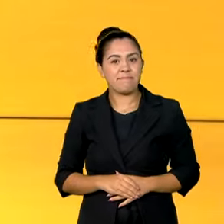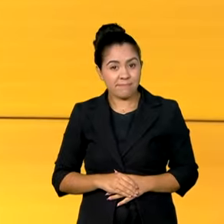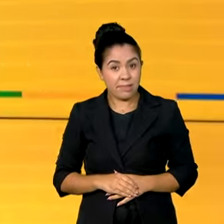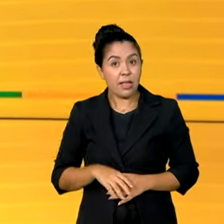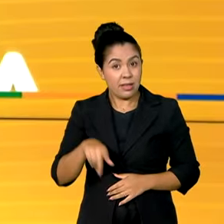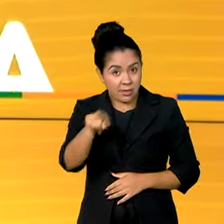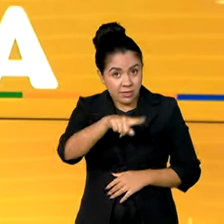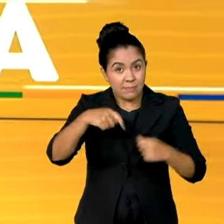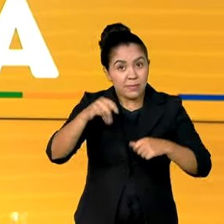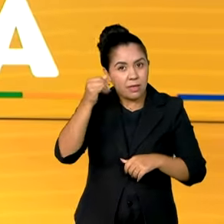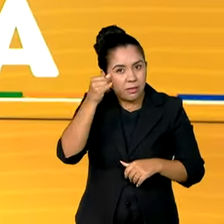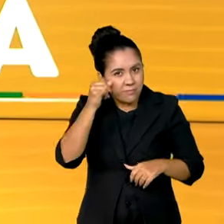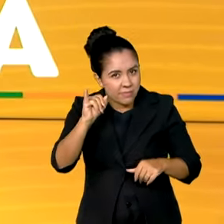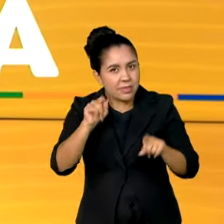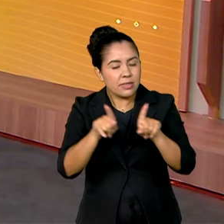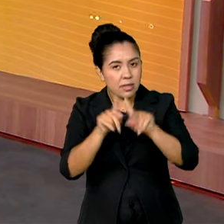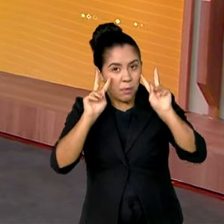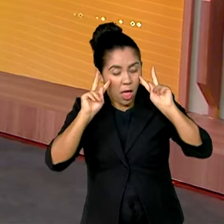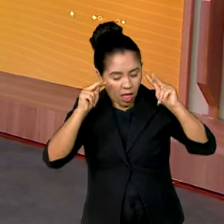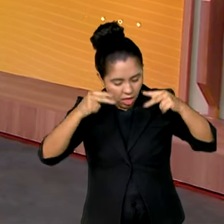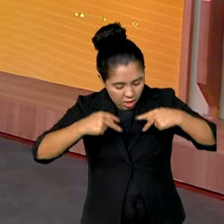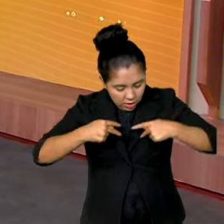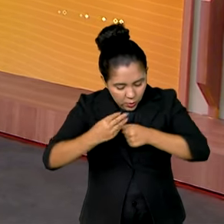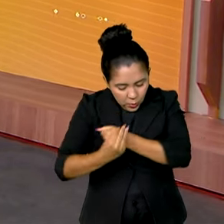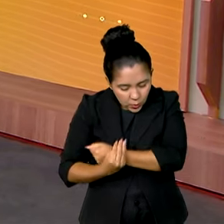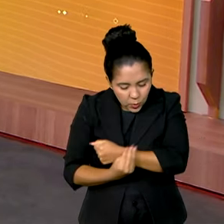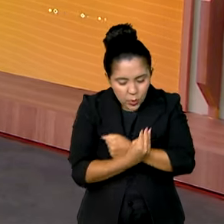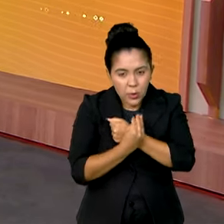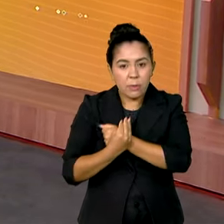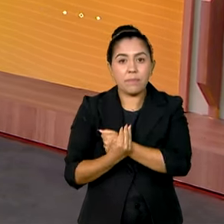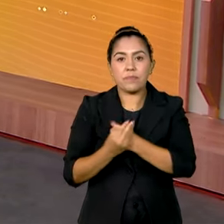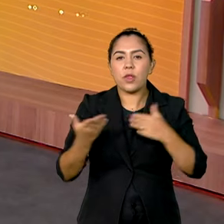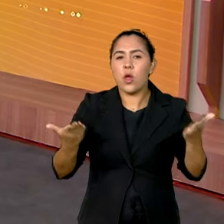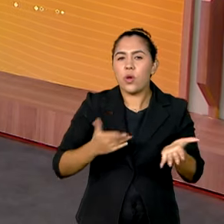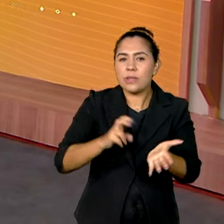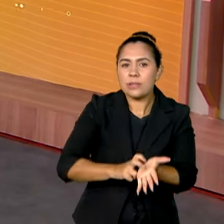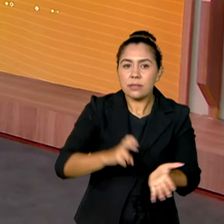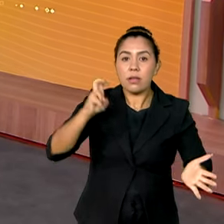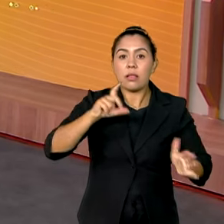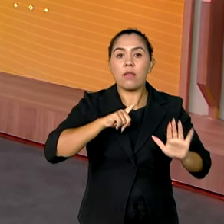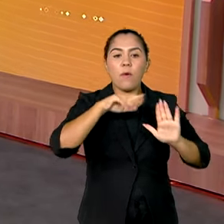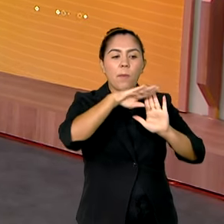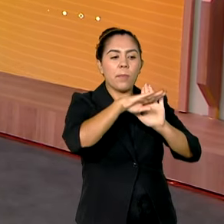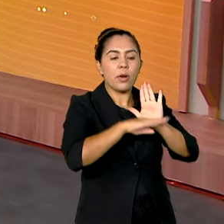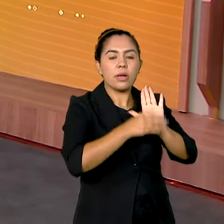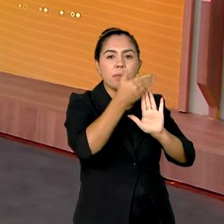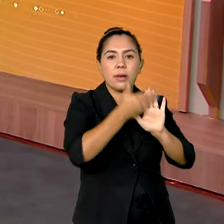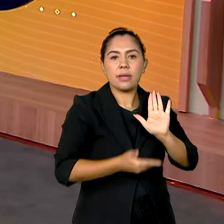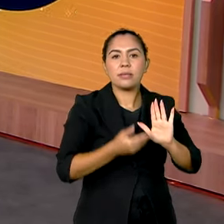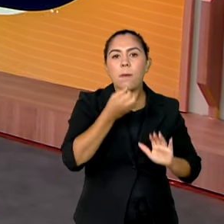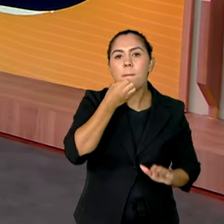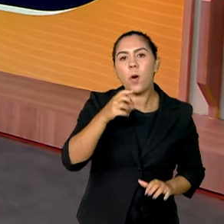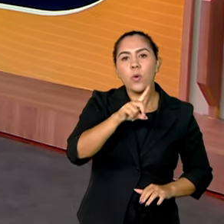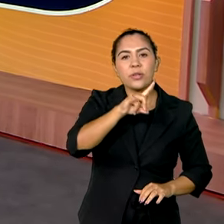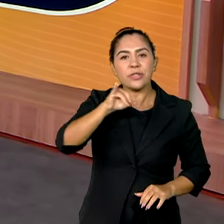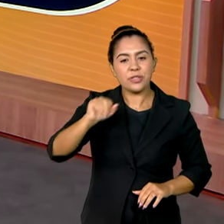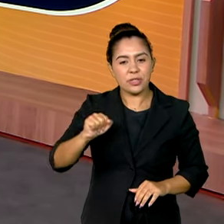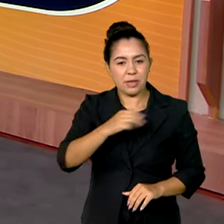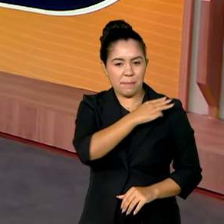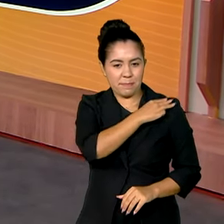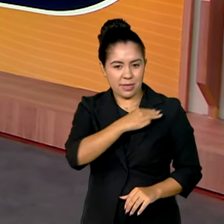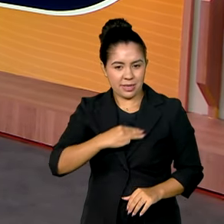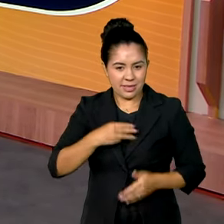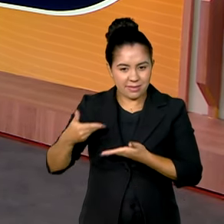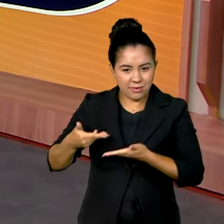prevenção e autocuidado. Hoje mais cedo, aqui no Canal Gov, teve o programa Bom Dia, Ministro, com Ricardo Lewandowski, da